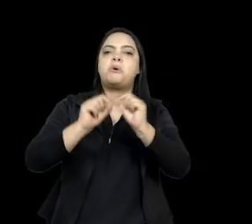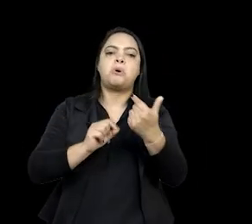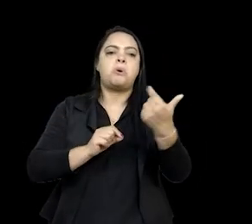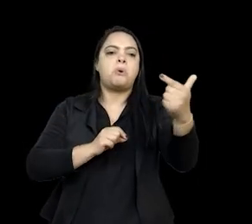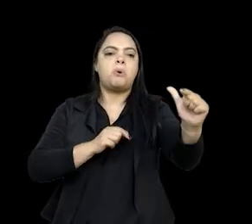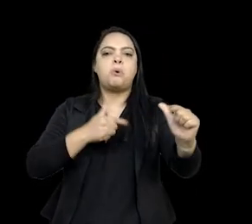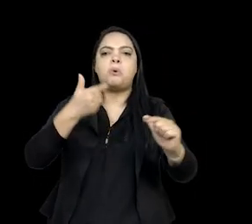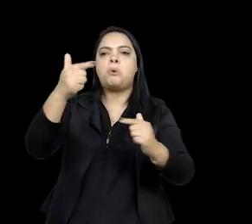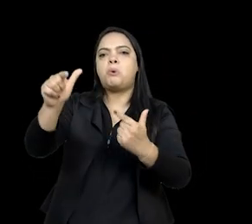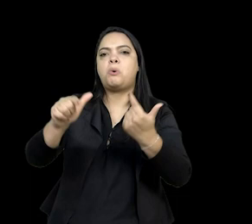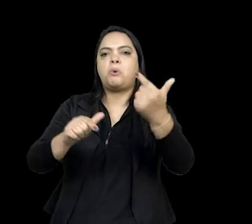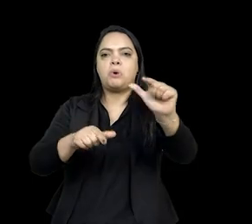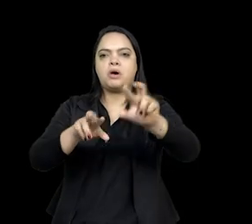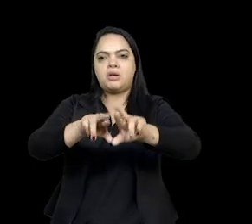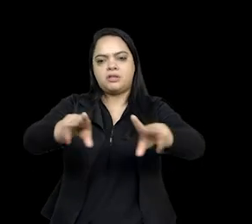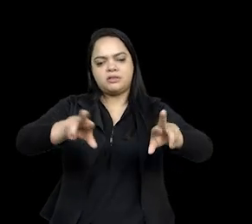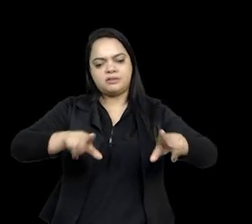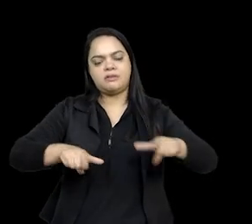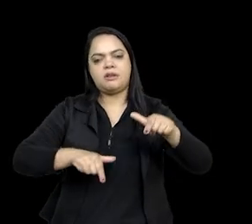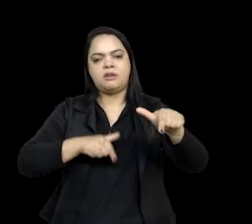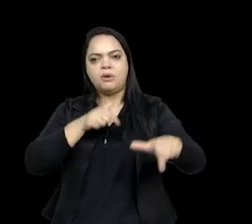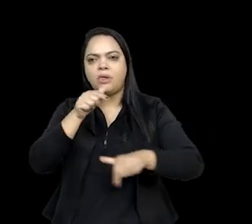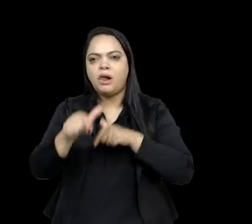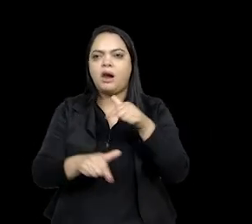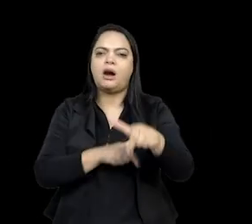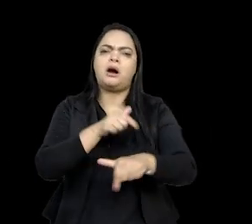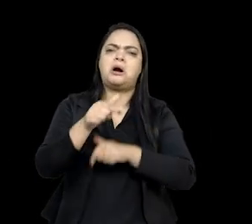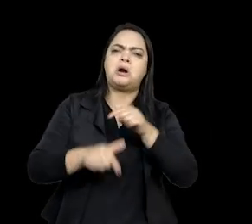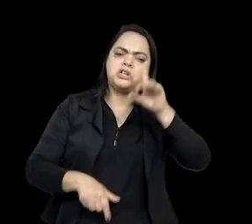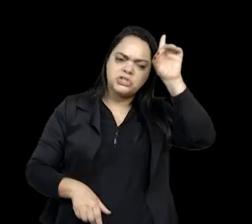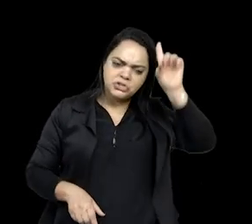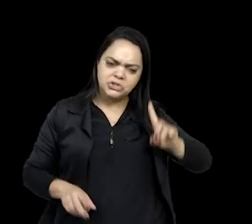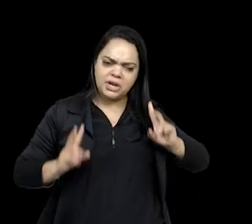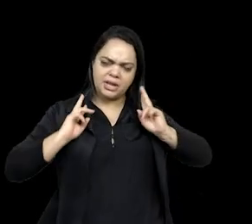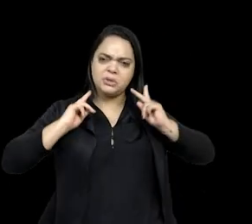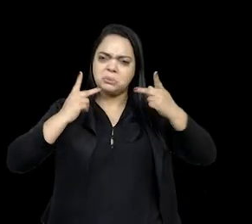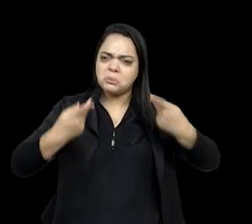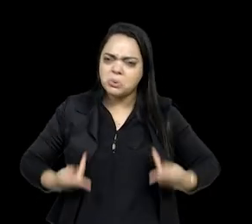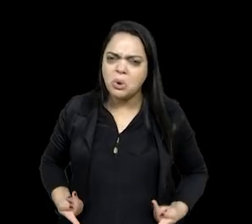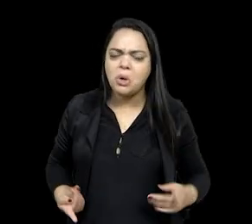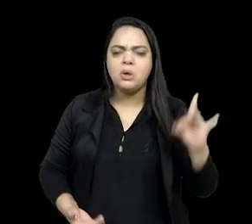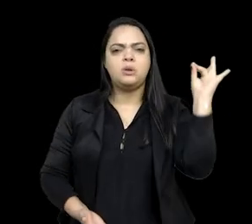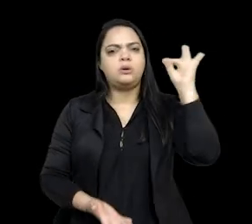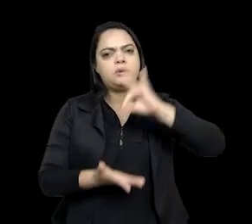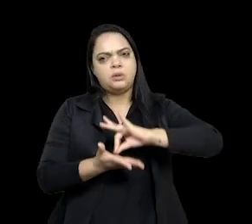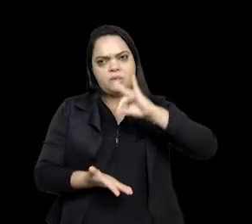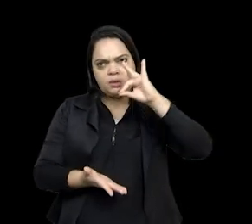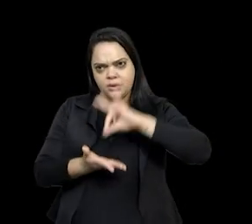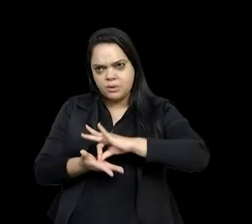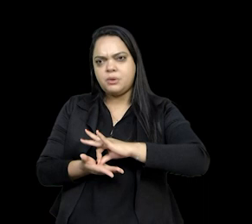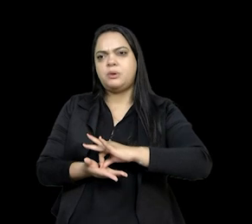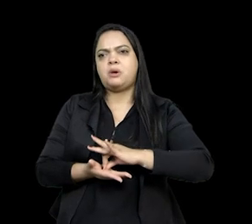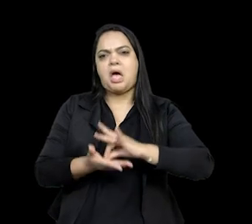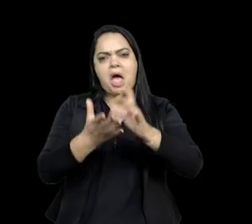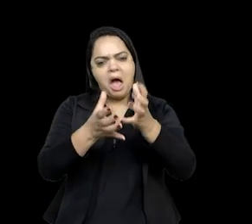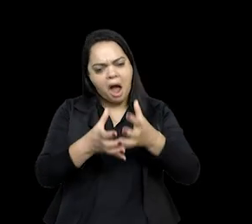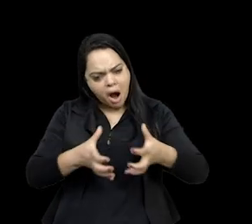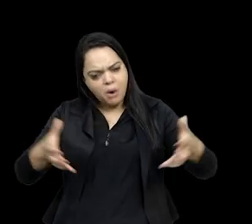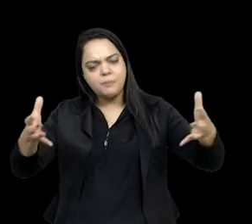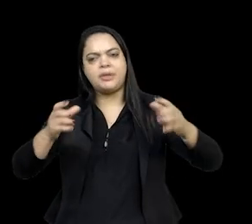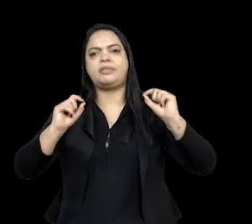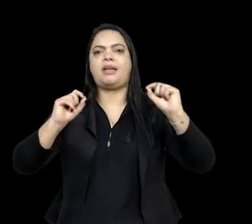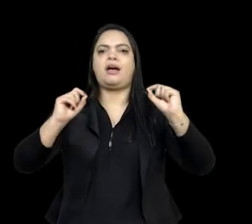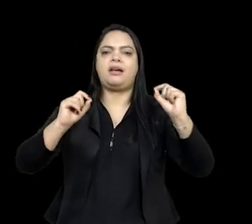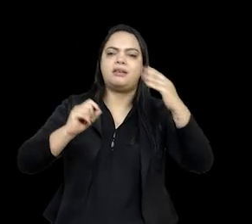diversidades e para ter esse trabalho com direitos humanos mesmo, né? De ampliar a